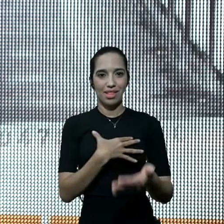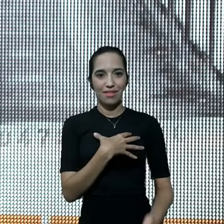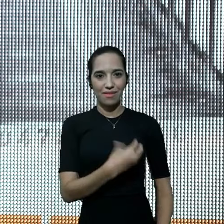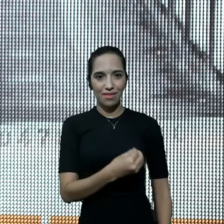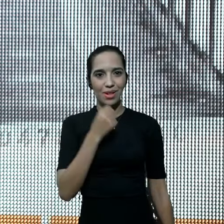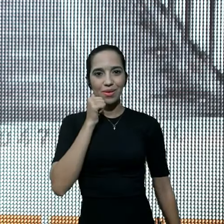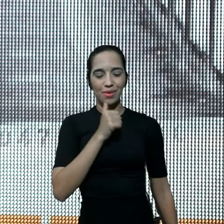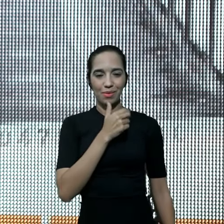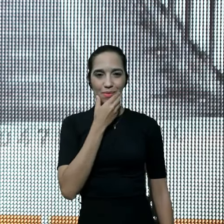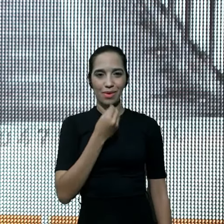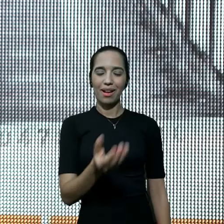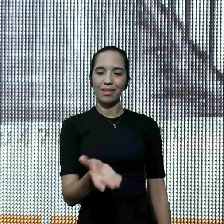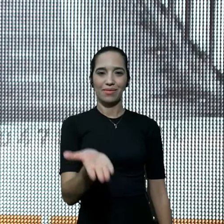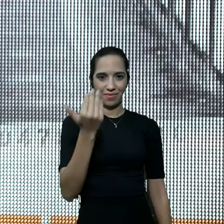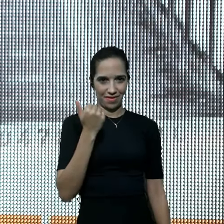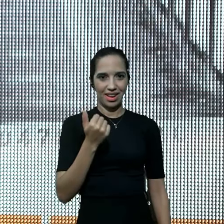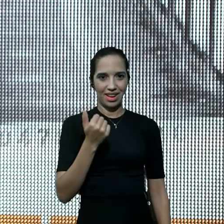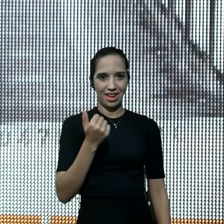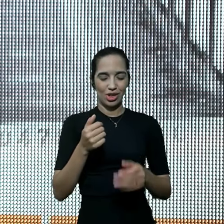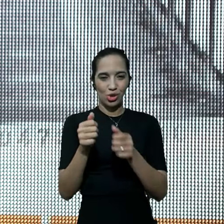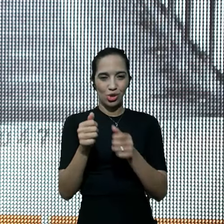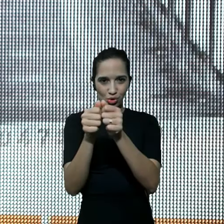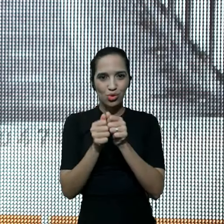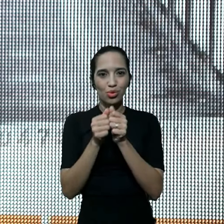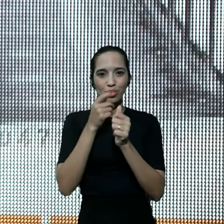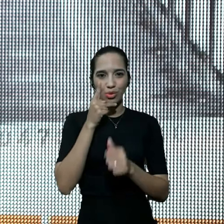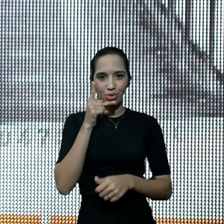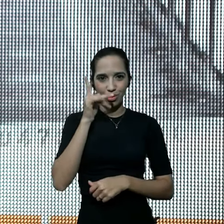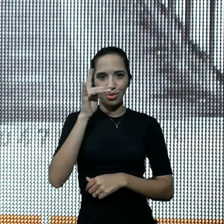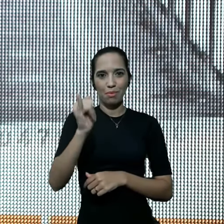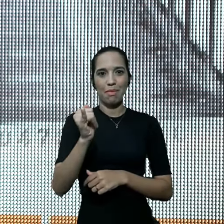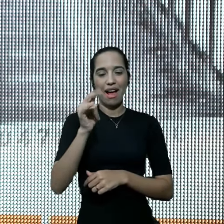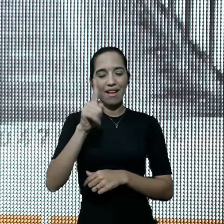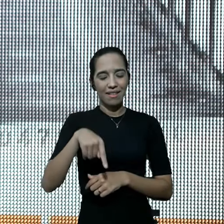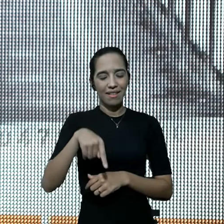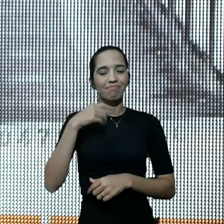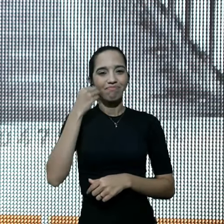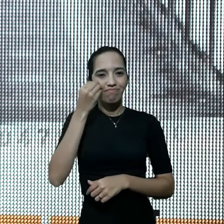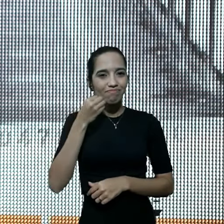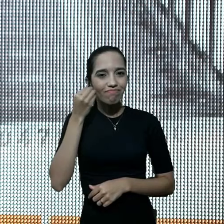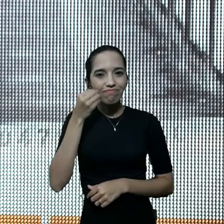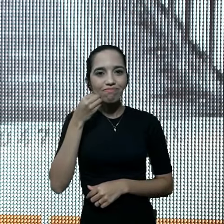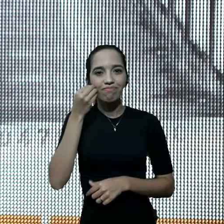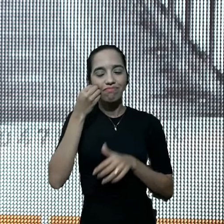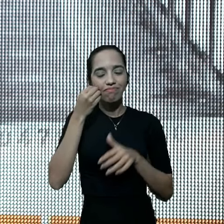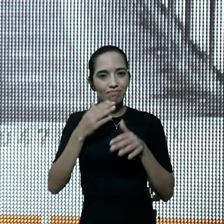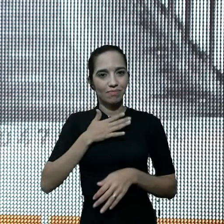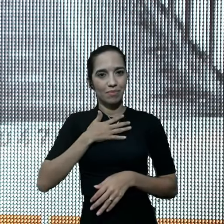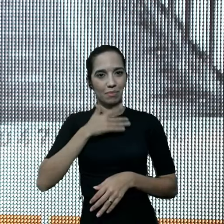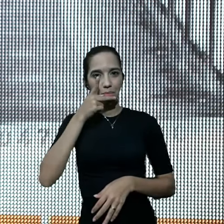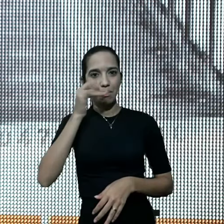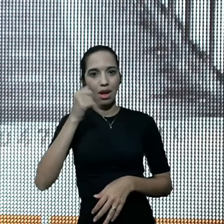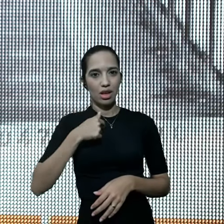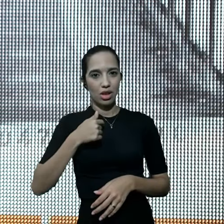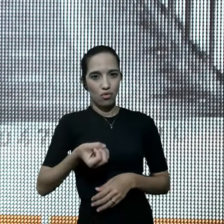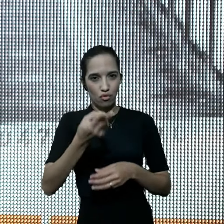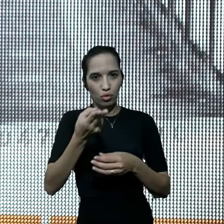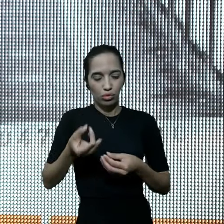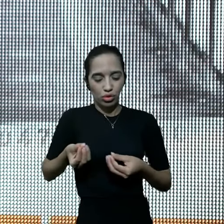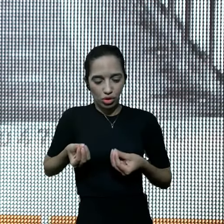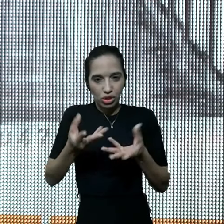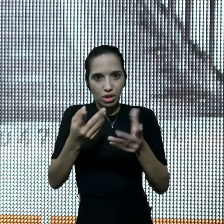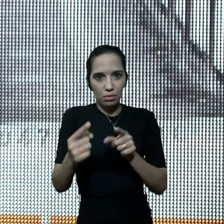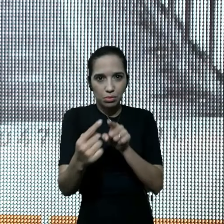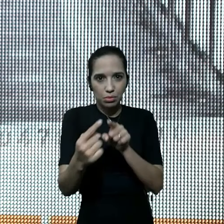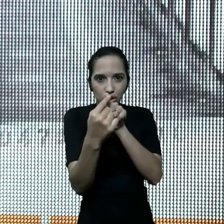filha, vem, vem sentar a mesa, vem ceiar comigo, eu te darei destino, alimento